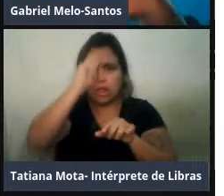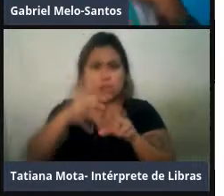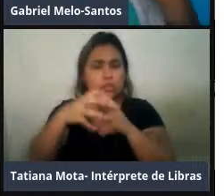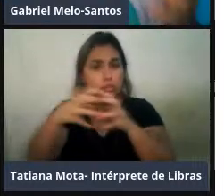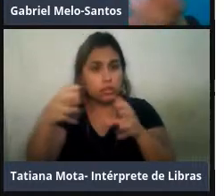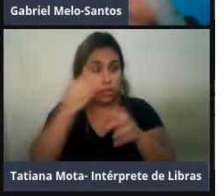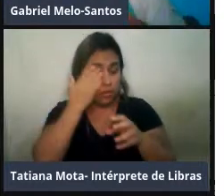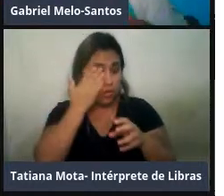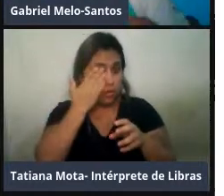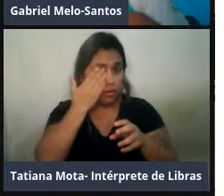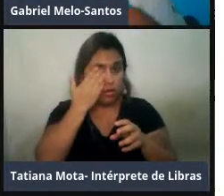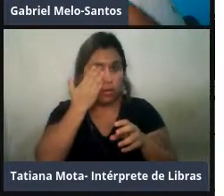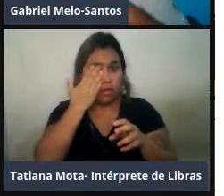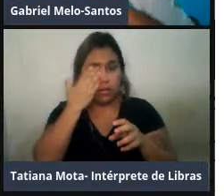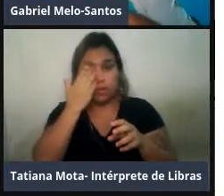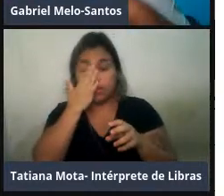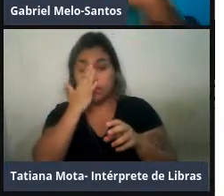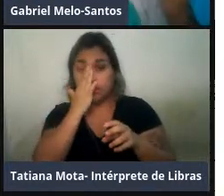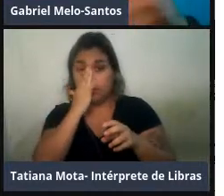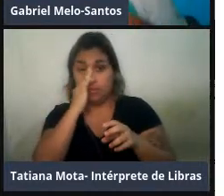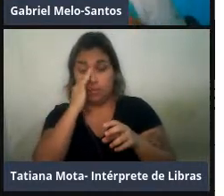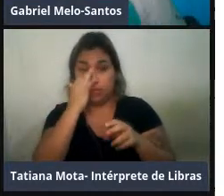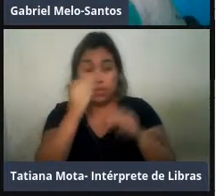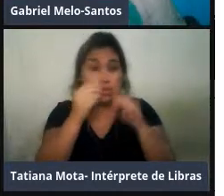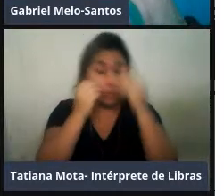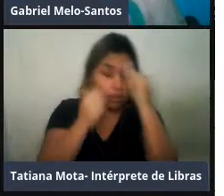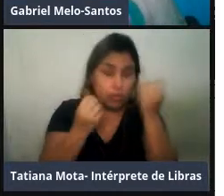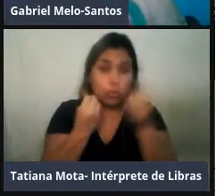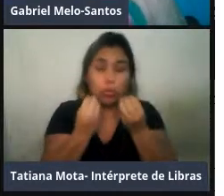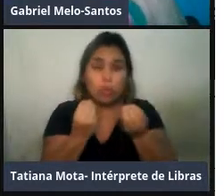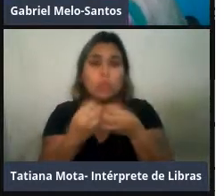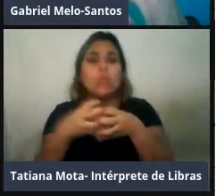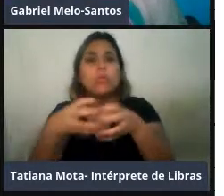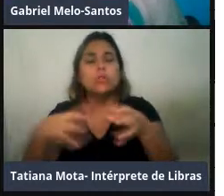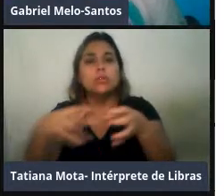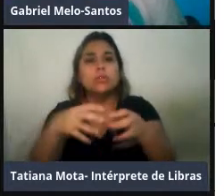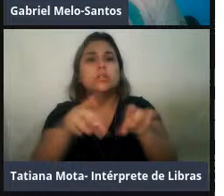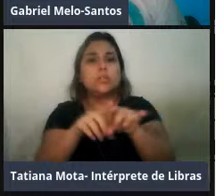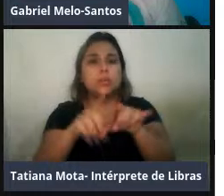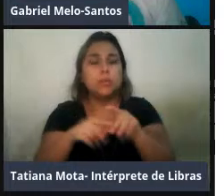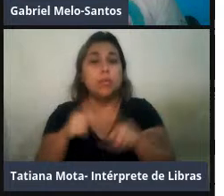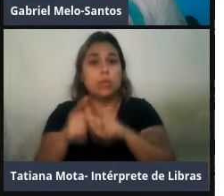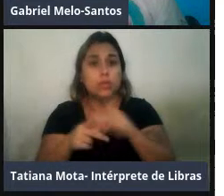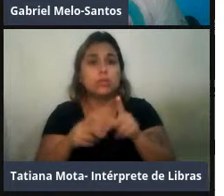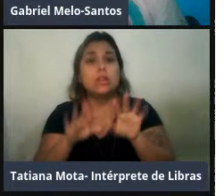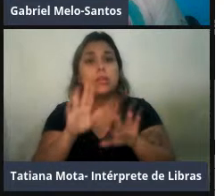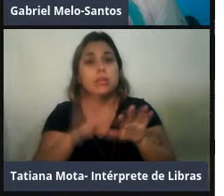padrões de compartilhamento, de especificidade de cada população em termos de comportamento vocal.